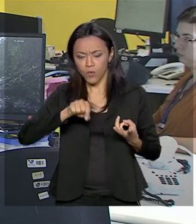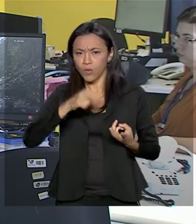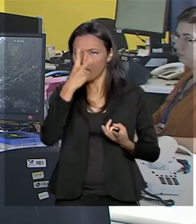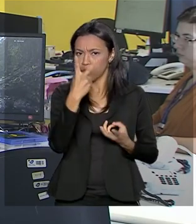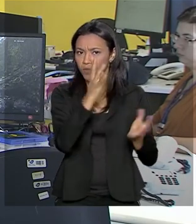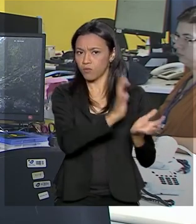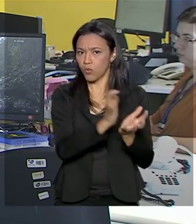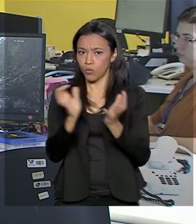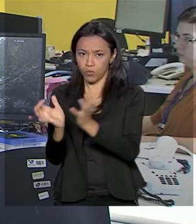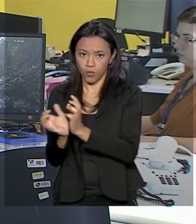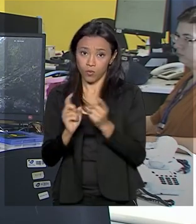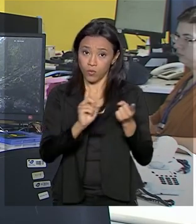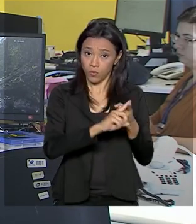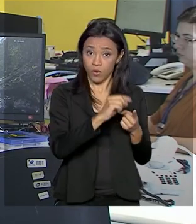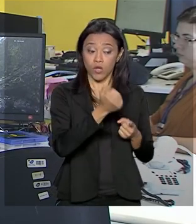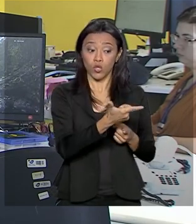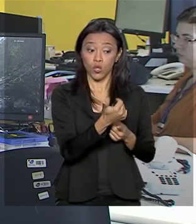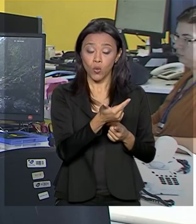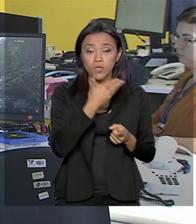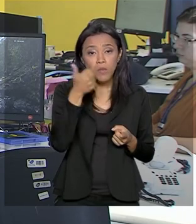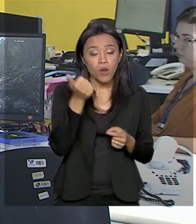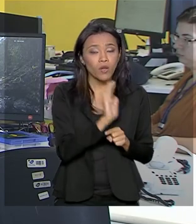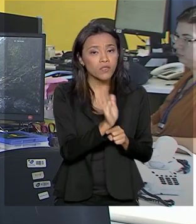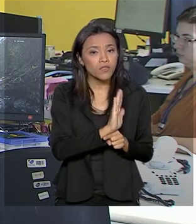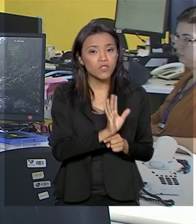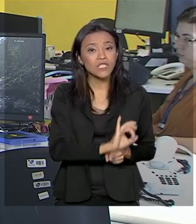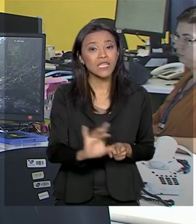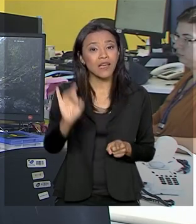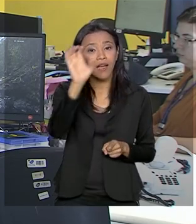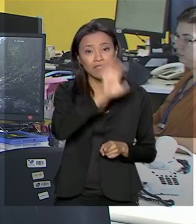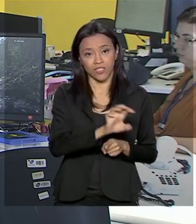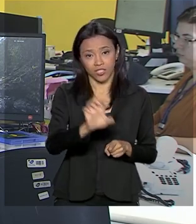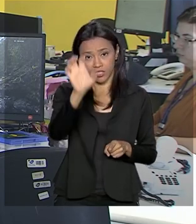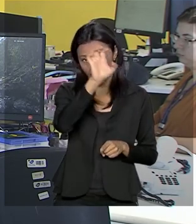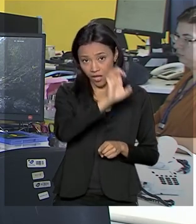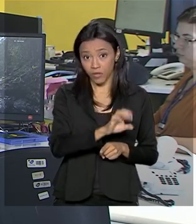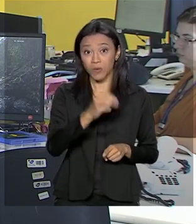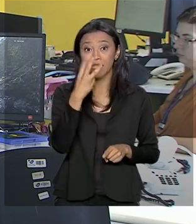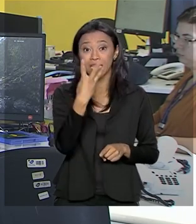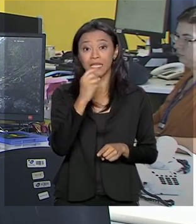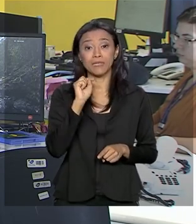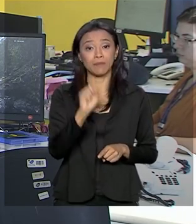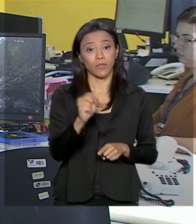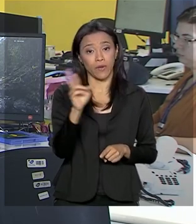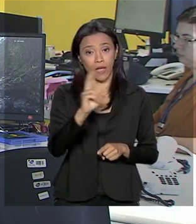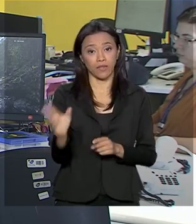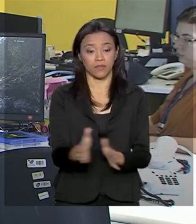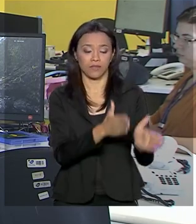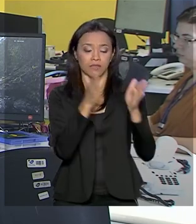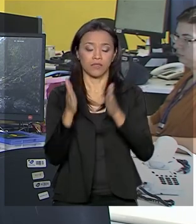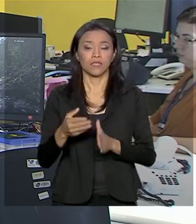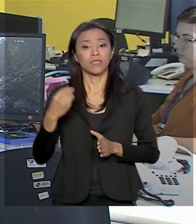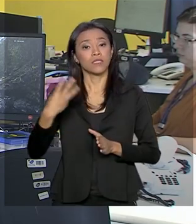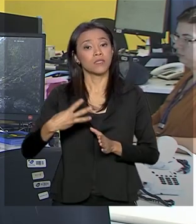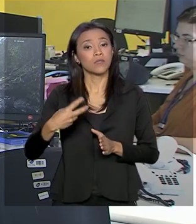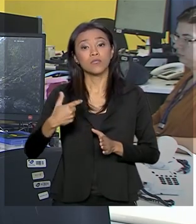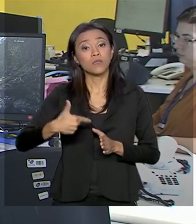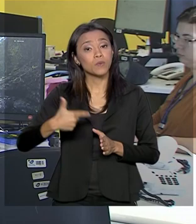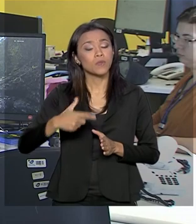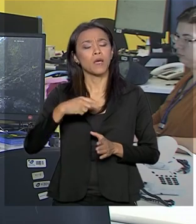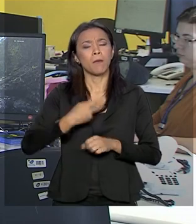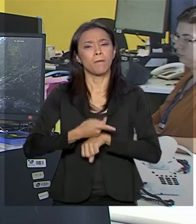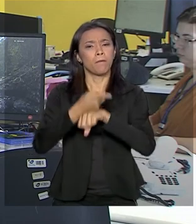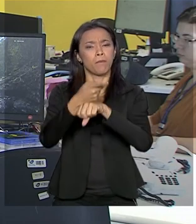etapas. Na primeira, os 12 melhores vídeos de cada estado vão receber 3 mil reais. Na segunda fase, serão distribuídos